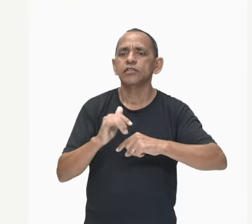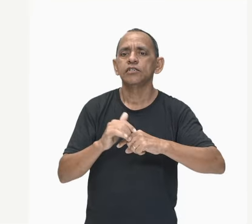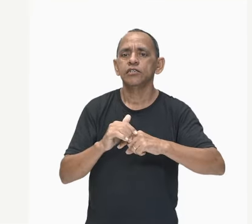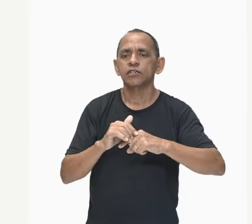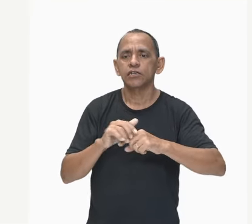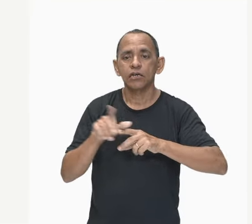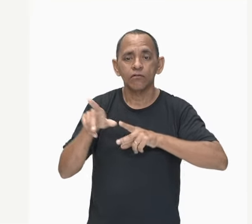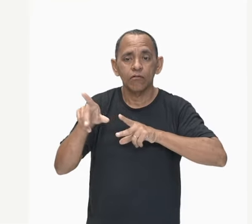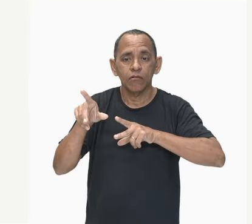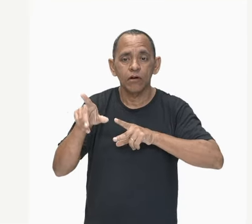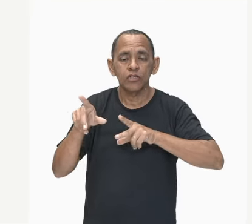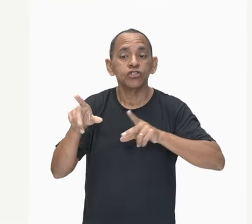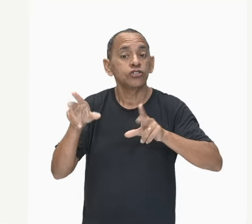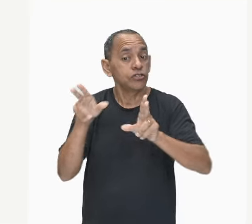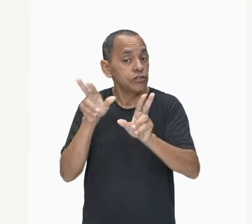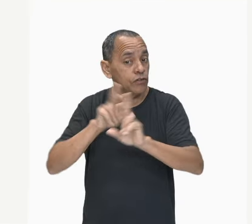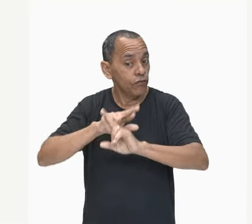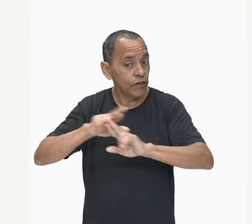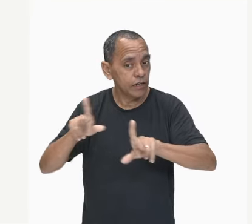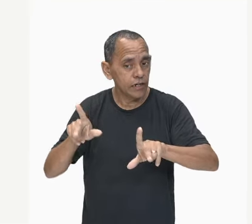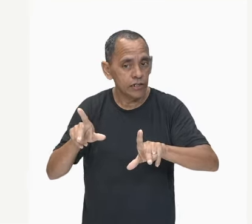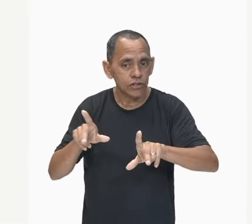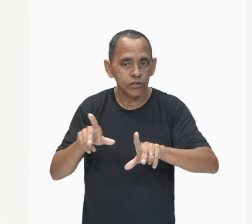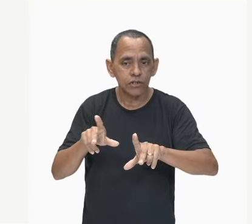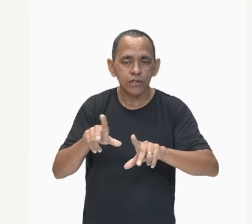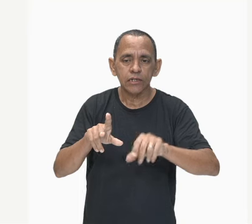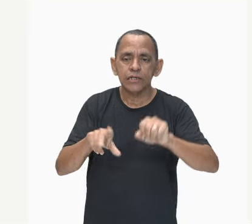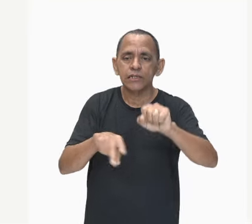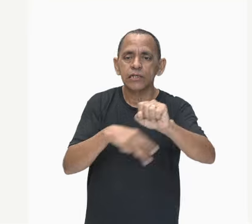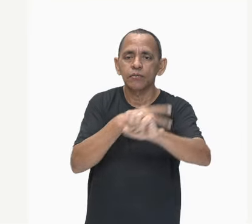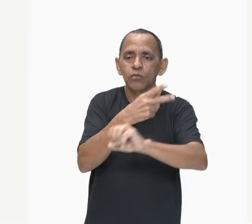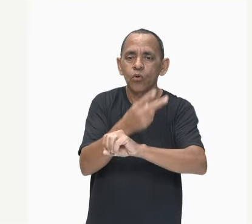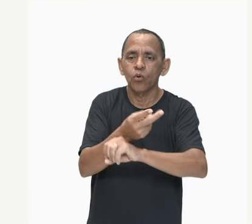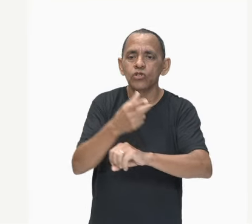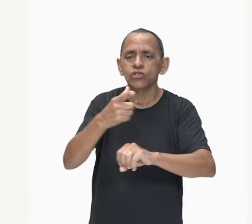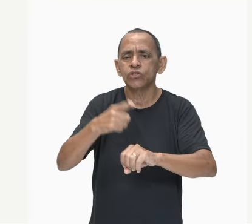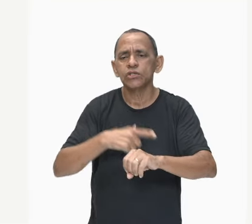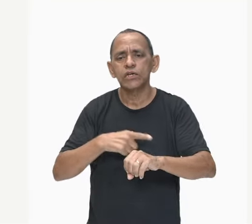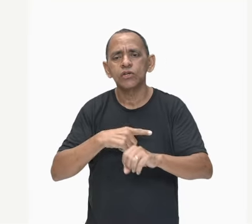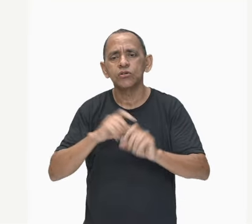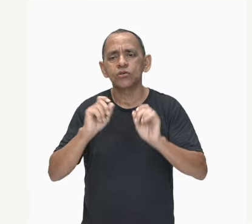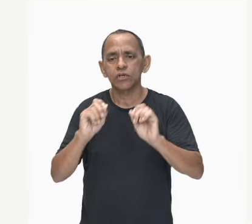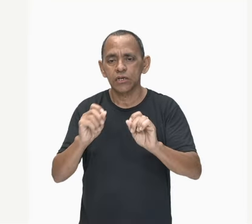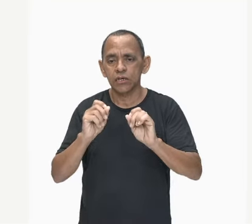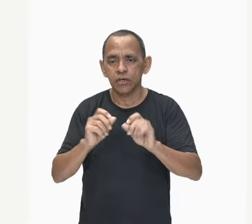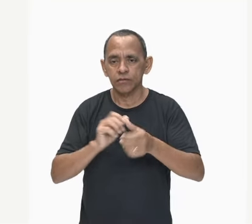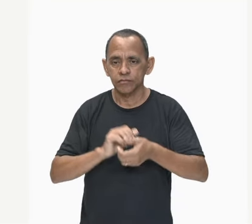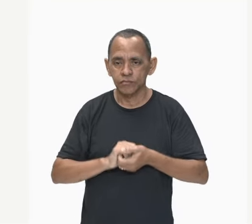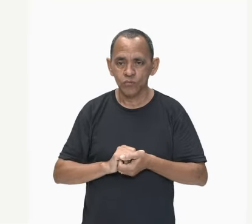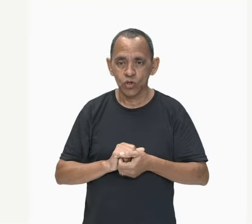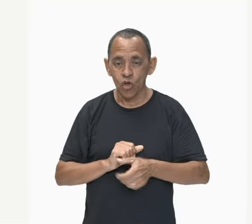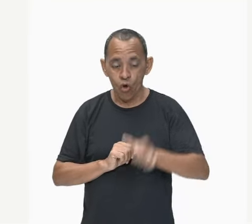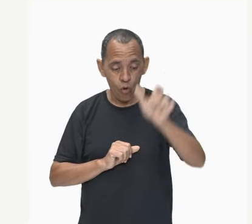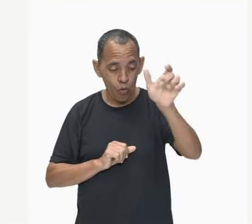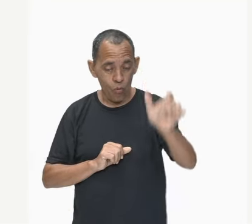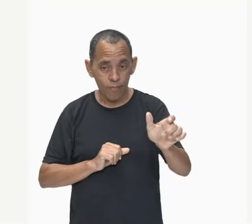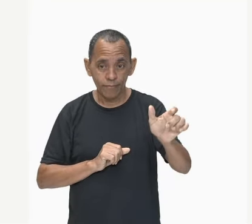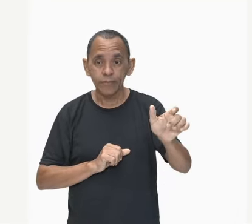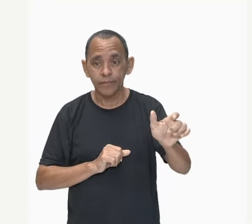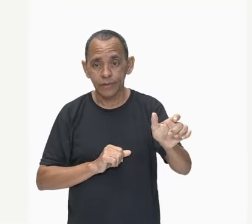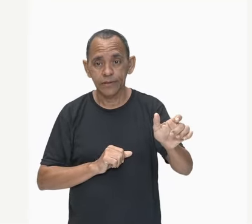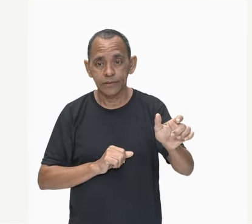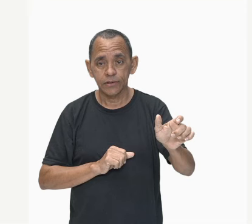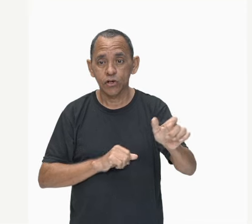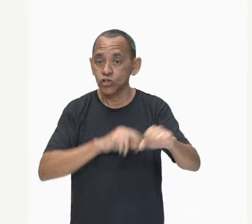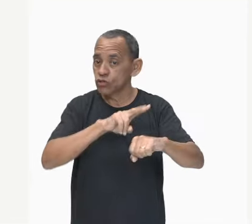No final, depois do todo o processo, eu tenho aqui que o bastão de